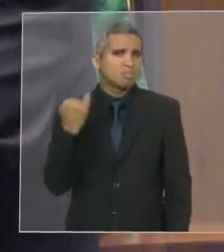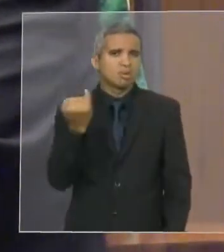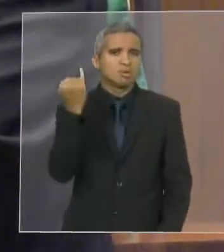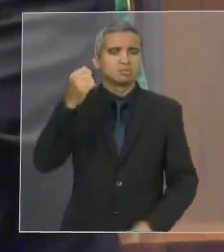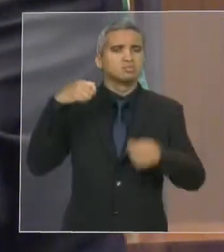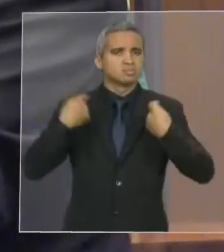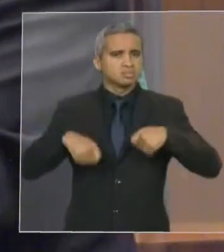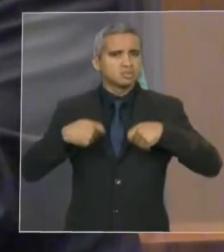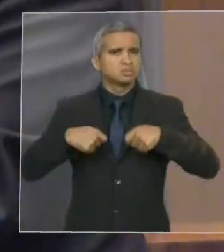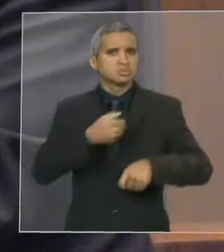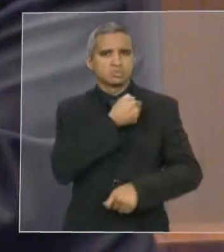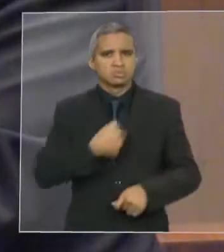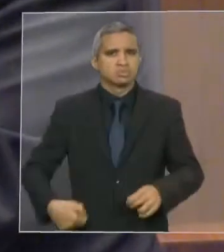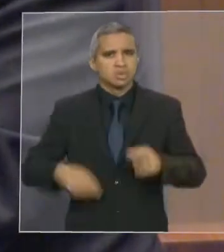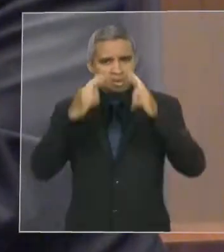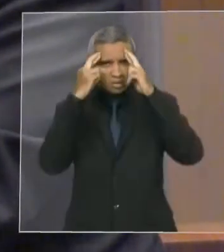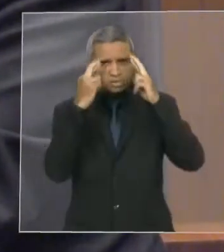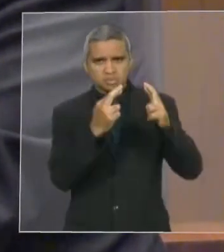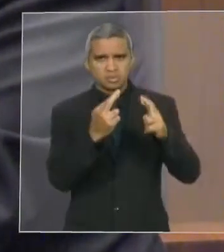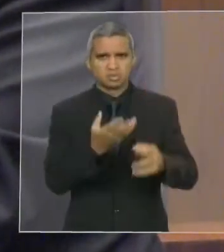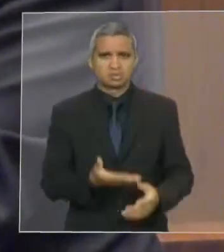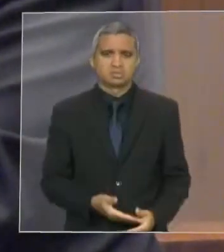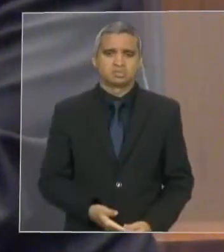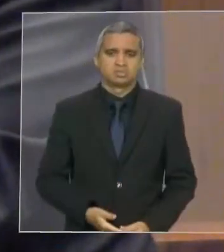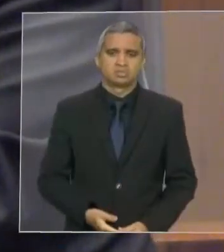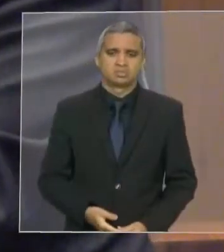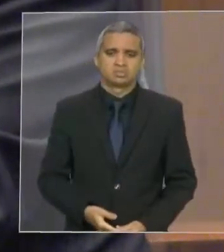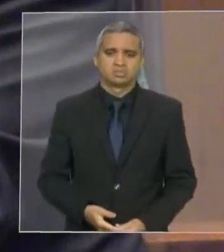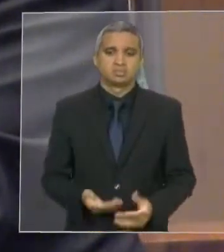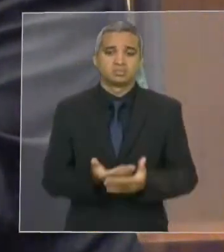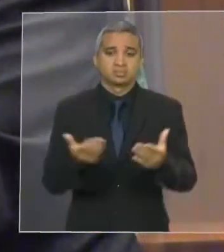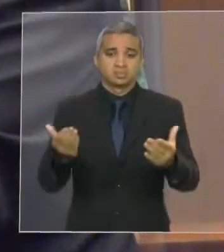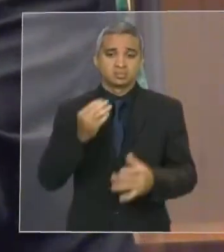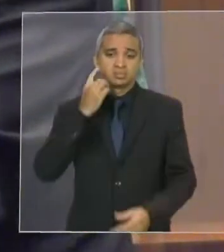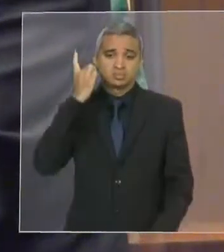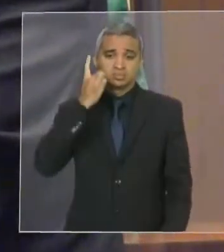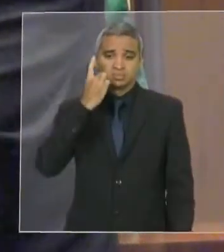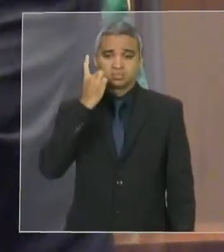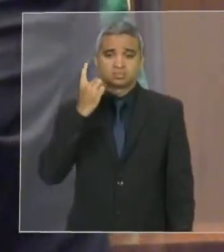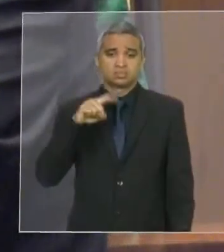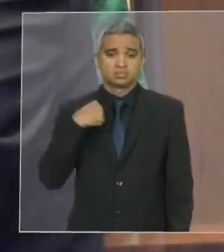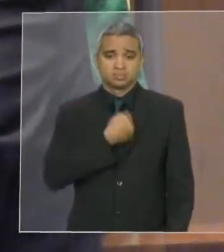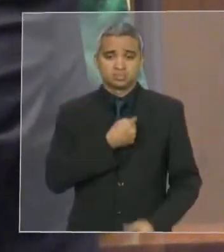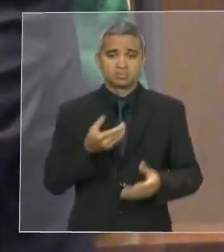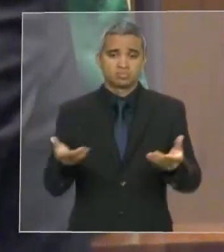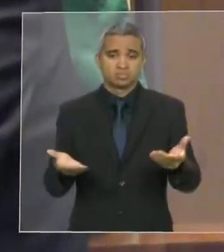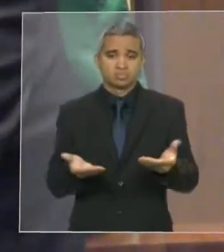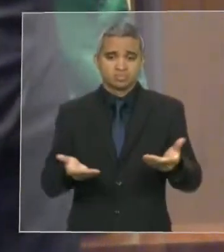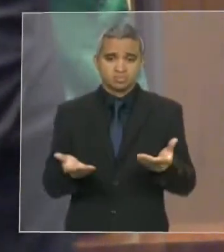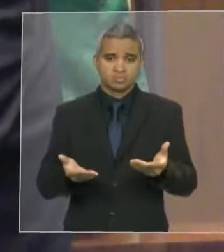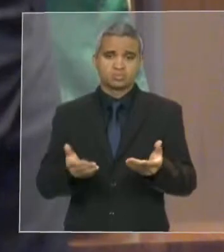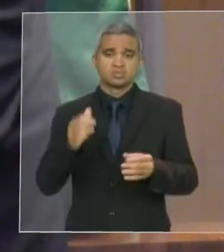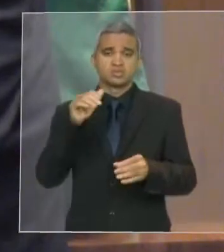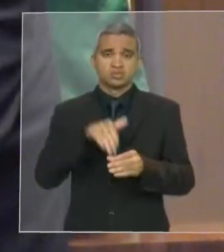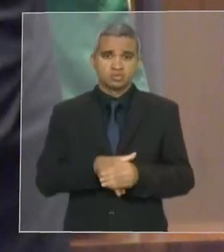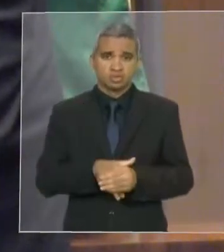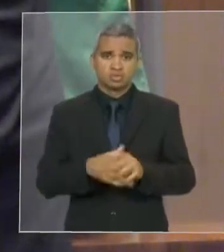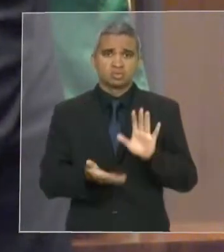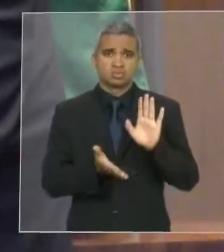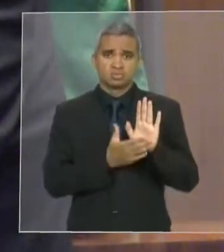deputados, nós estamos aqui hoje votando uma matéria,